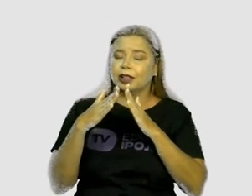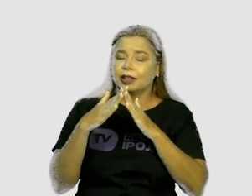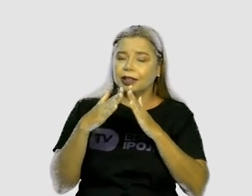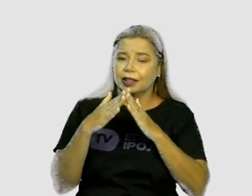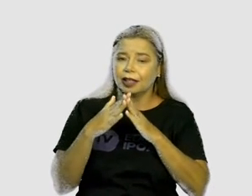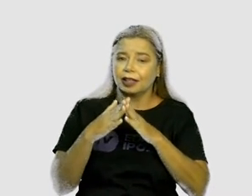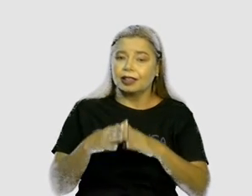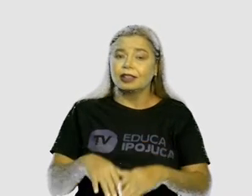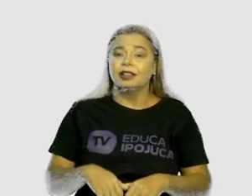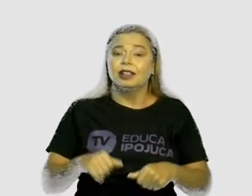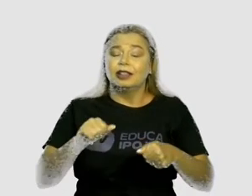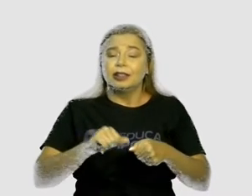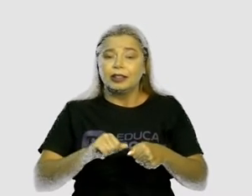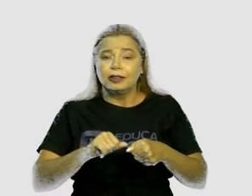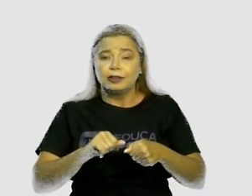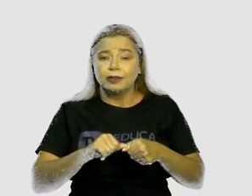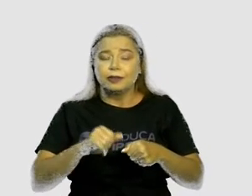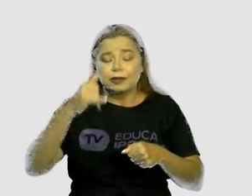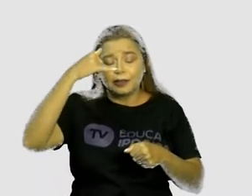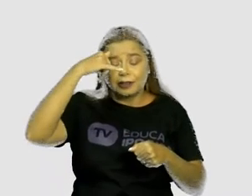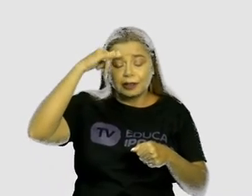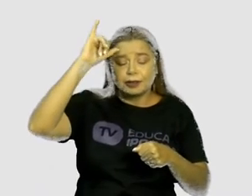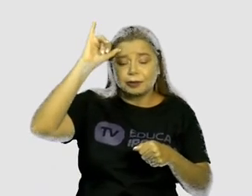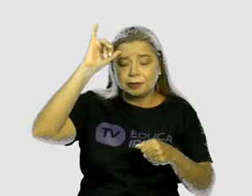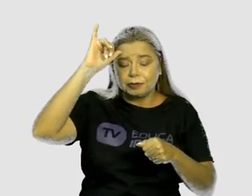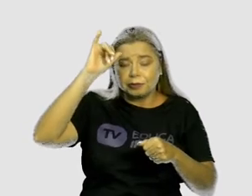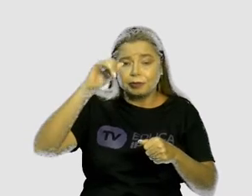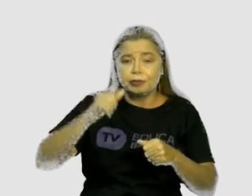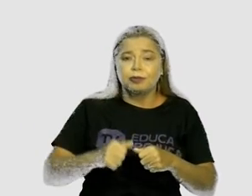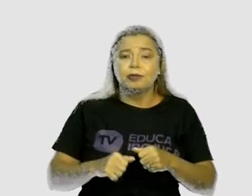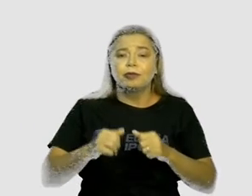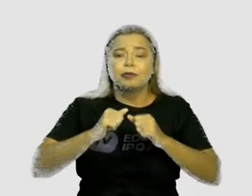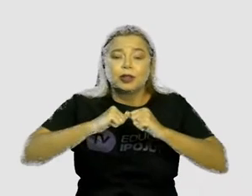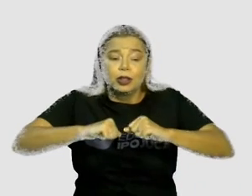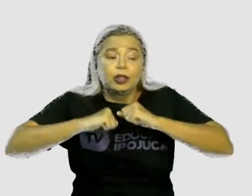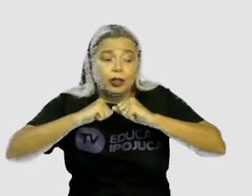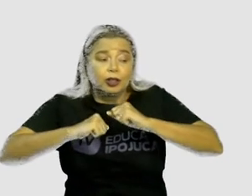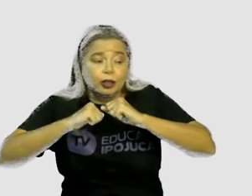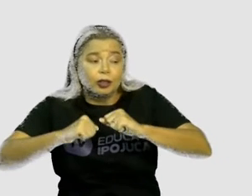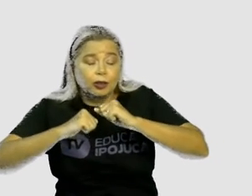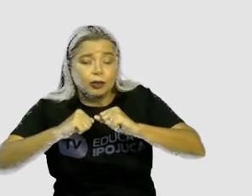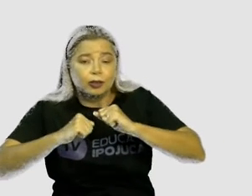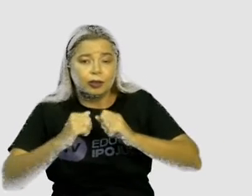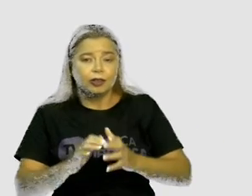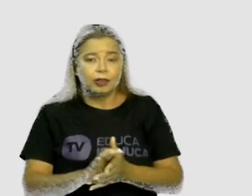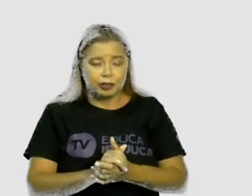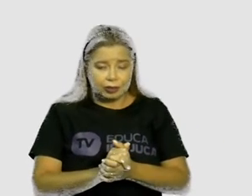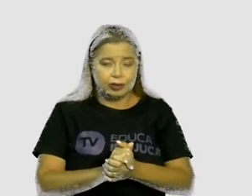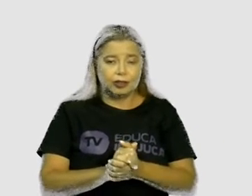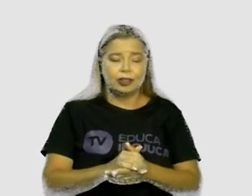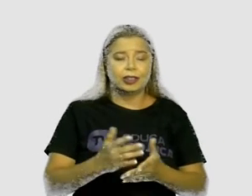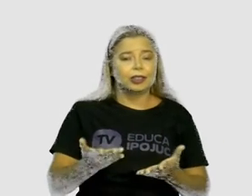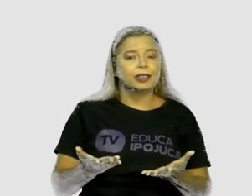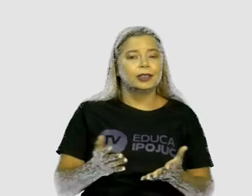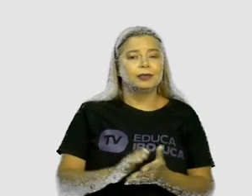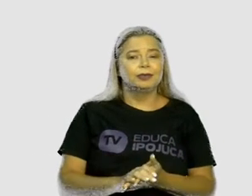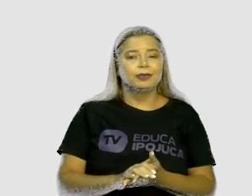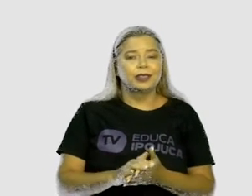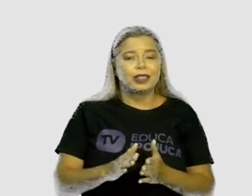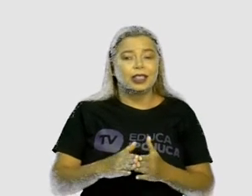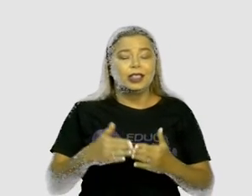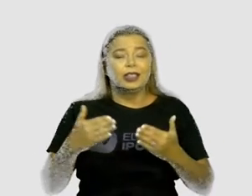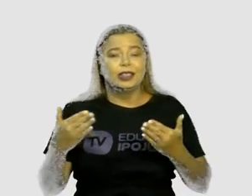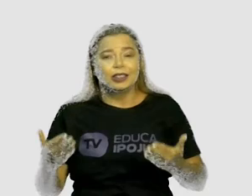juazeiro, mostrando nessa lição quanto pode a união nesse meu poema novo. O